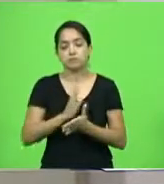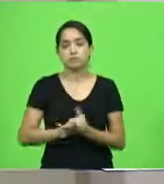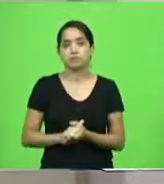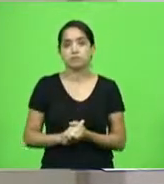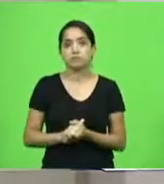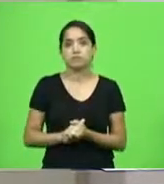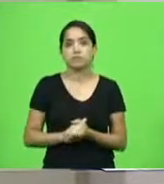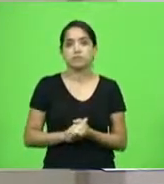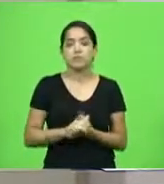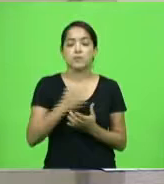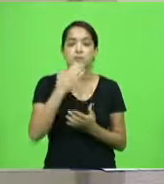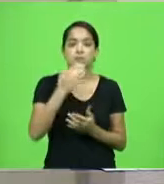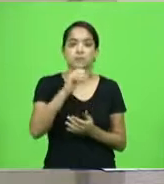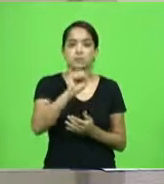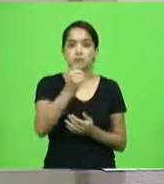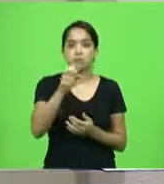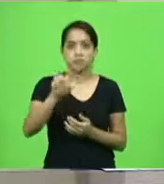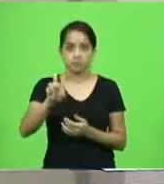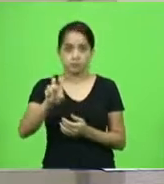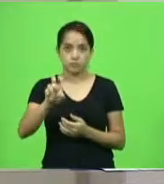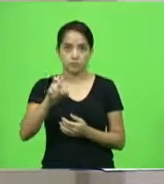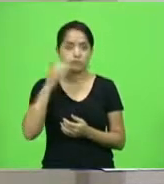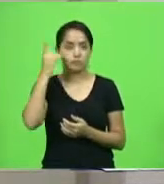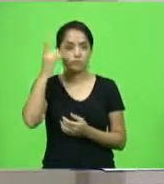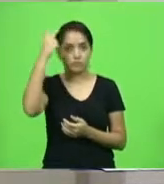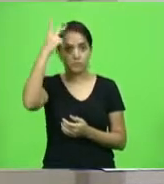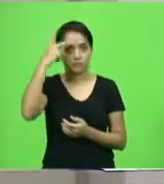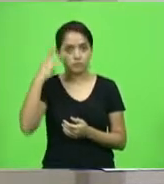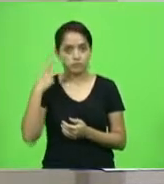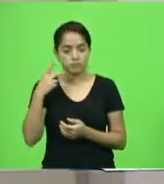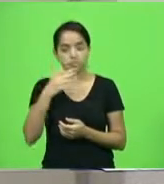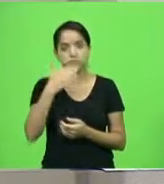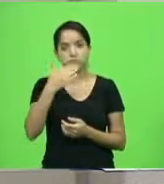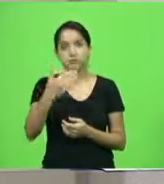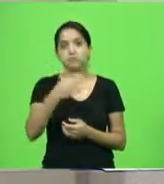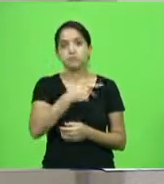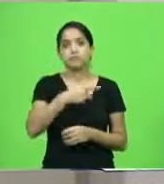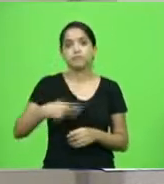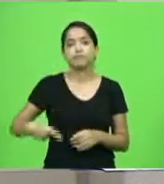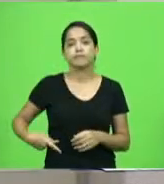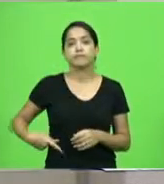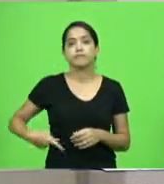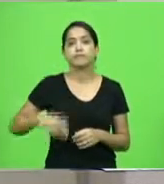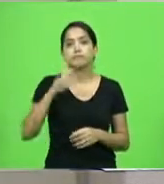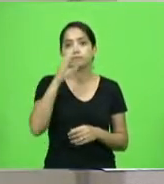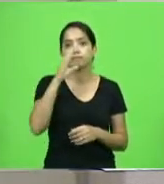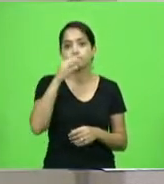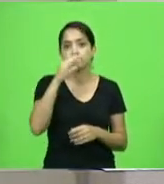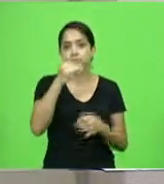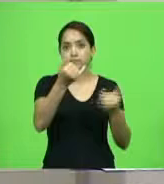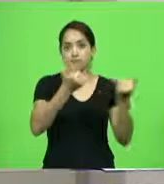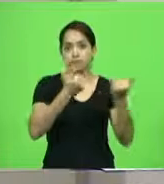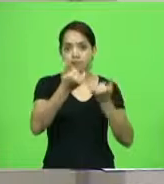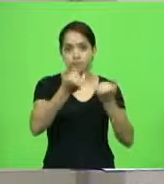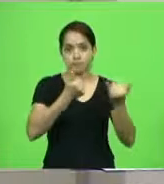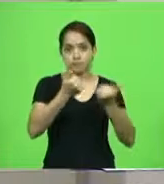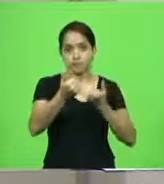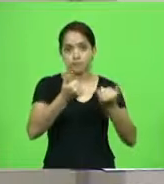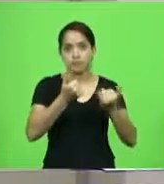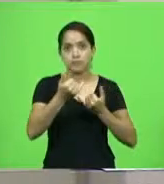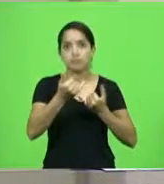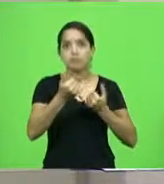requerimento 85, deputada Paulinha, solicitando ao presidente da CASAM informações acerca das medidas